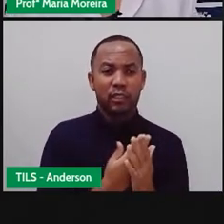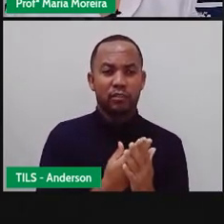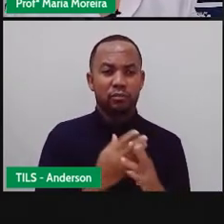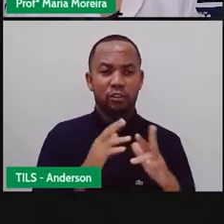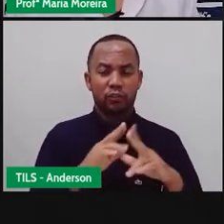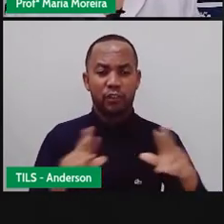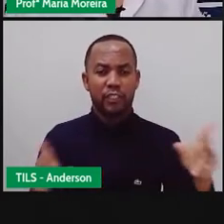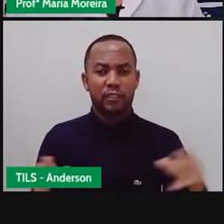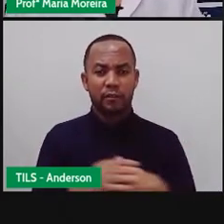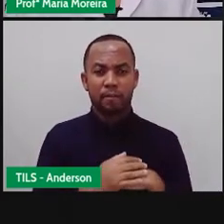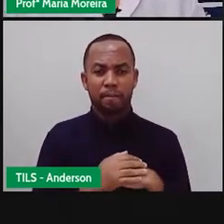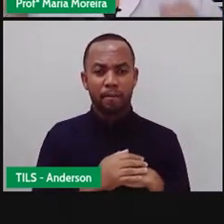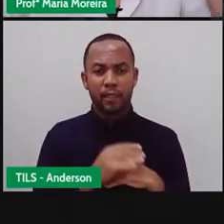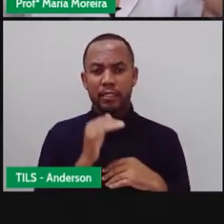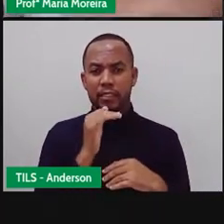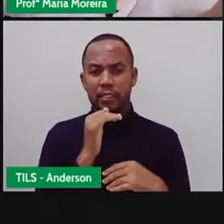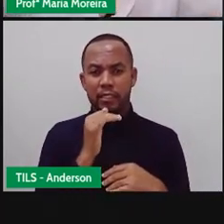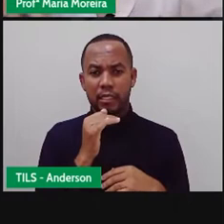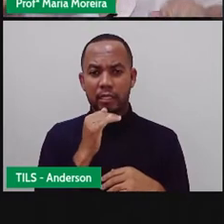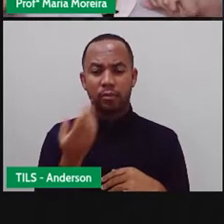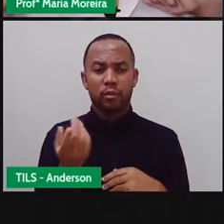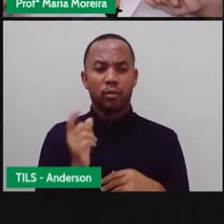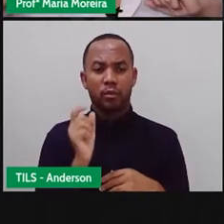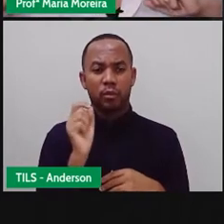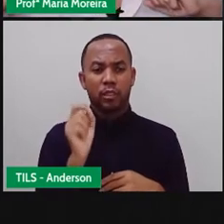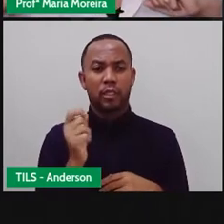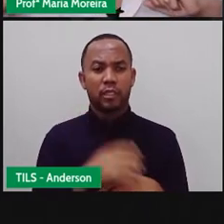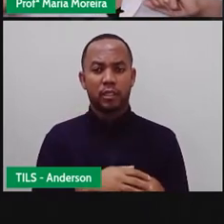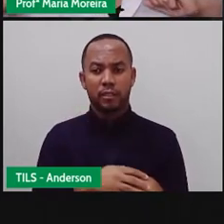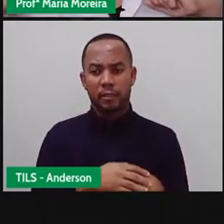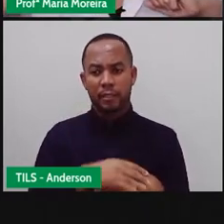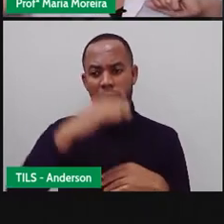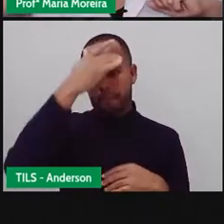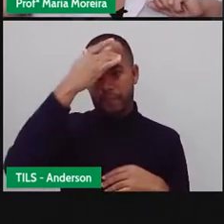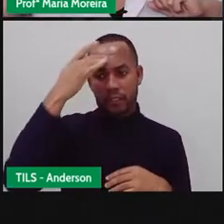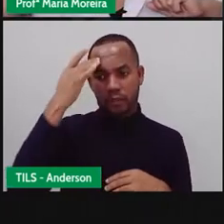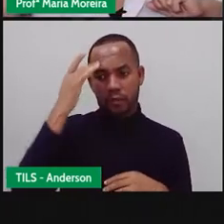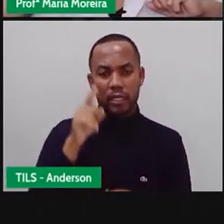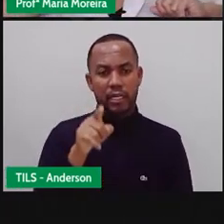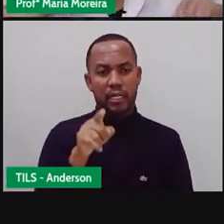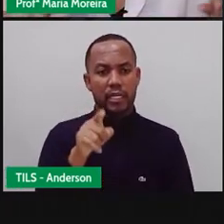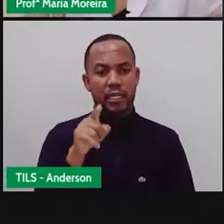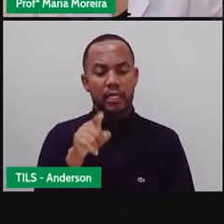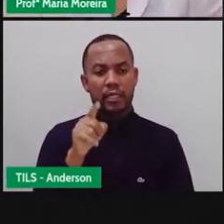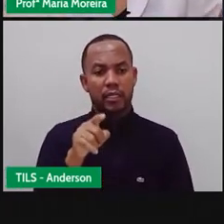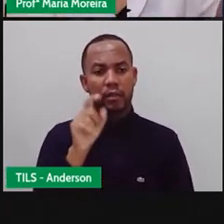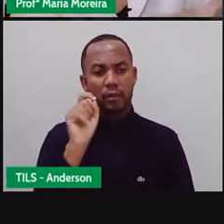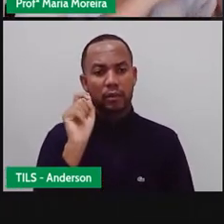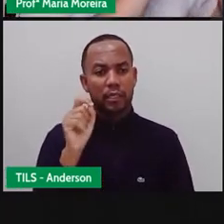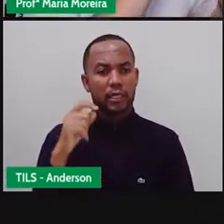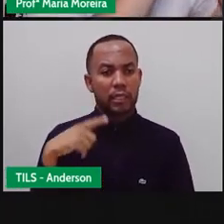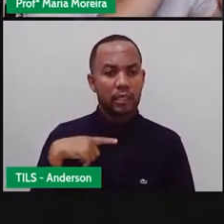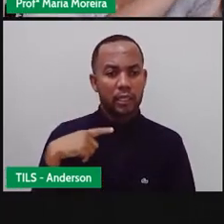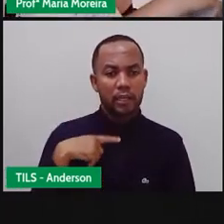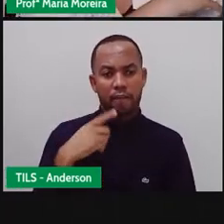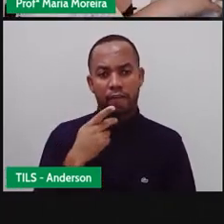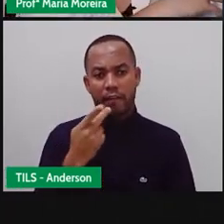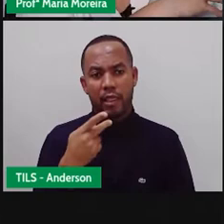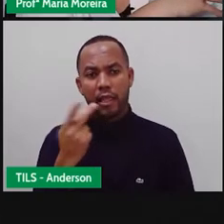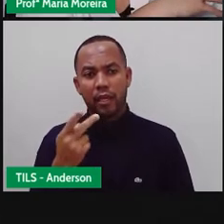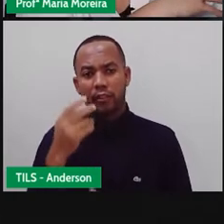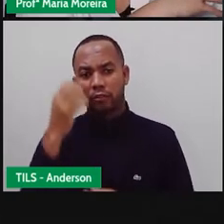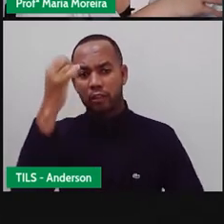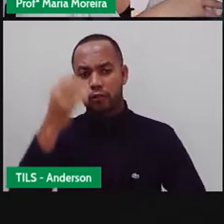é, por exemplo, né, a Paulo Sérgio, que vai estar, a, que vai estar lá na matinha. Não vou estar também falando só